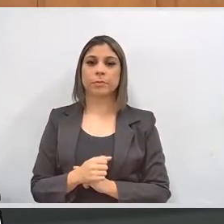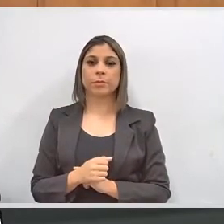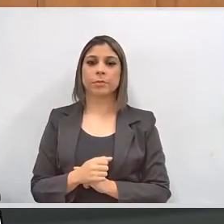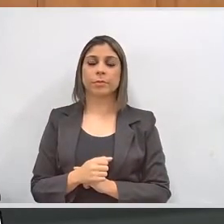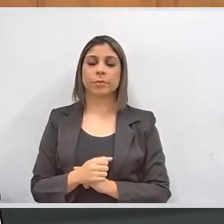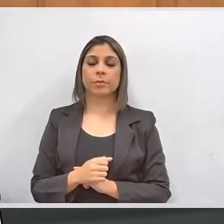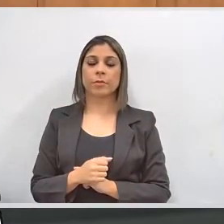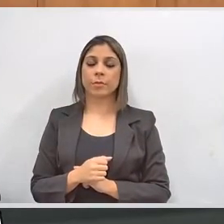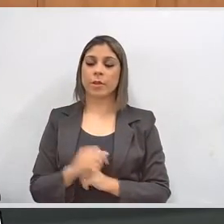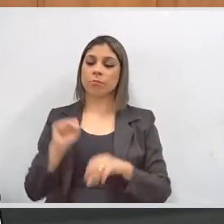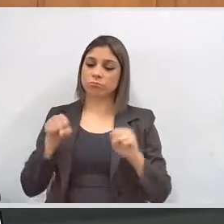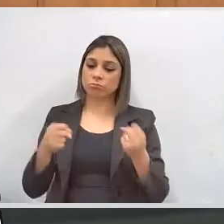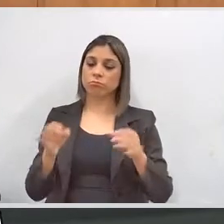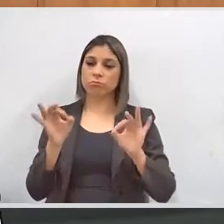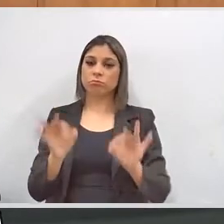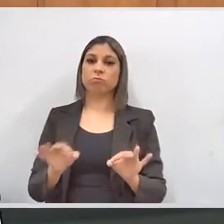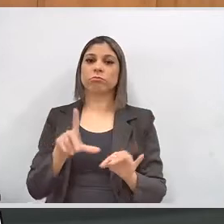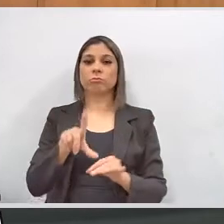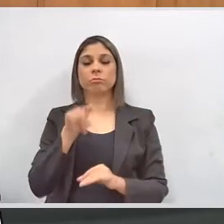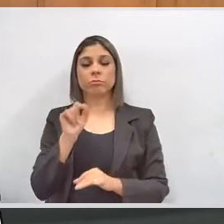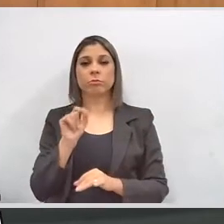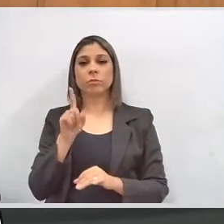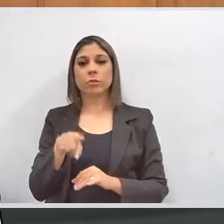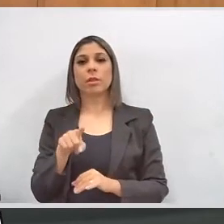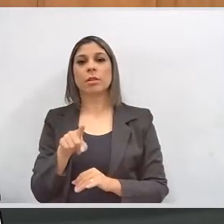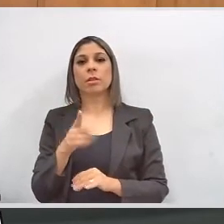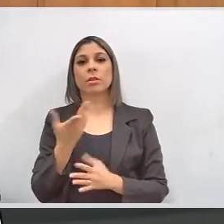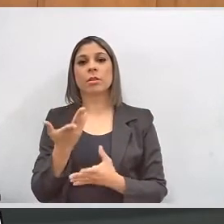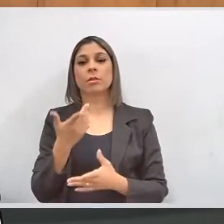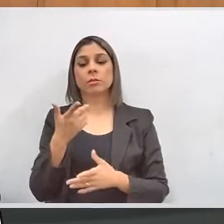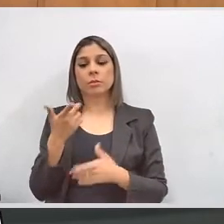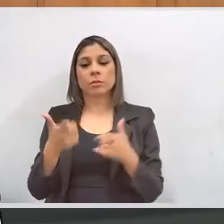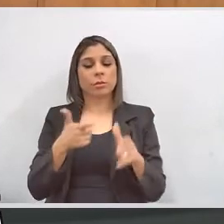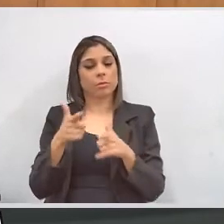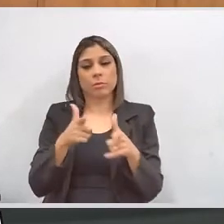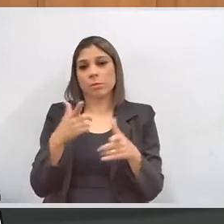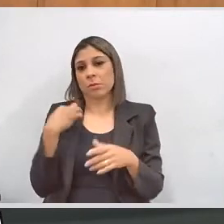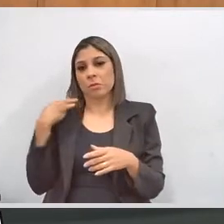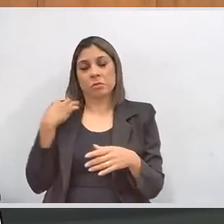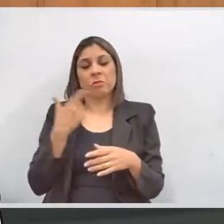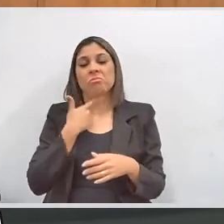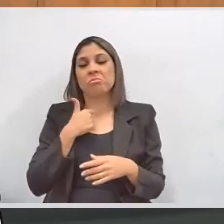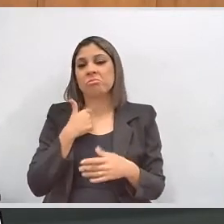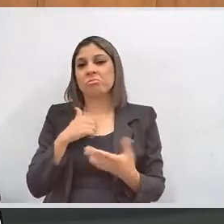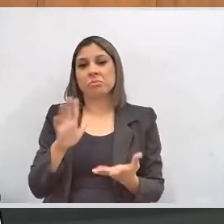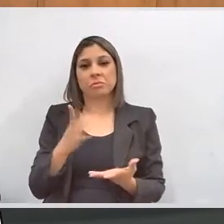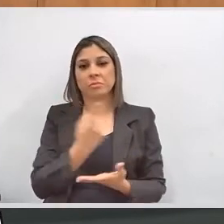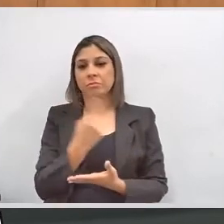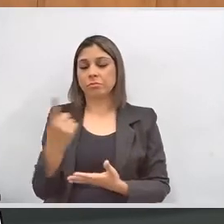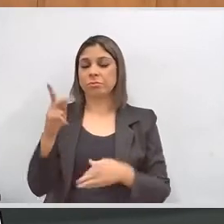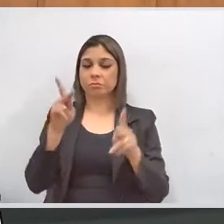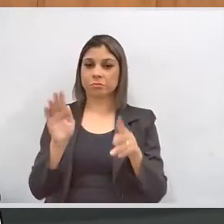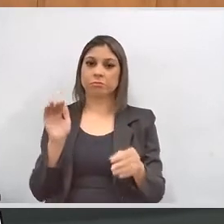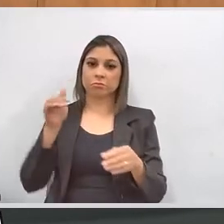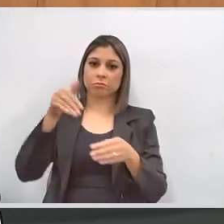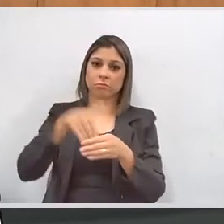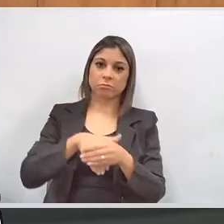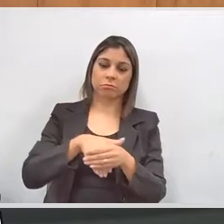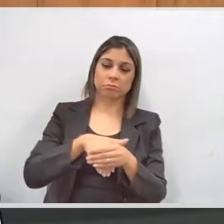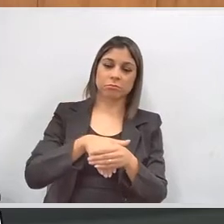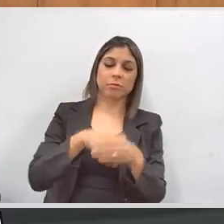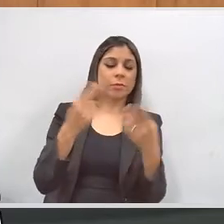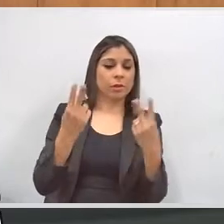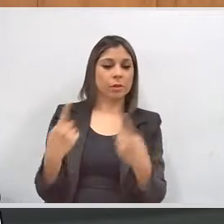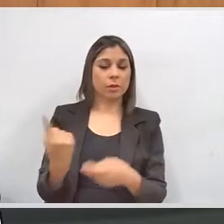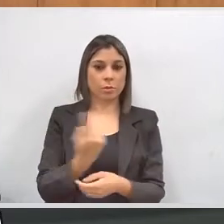menos assegurando que, por opção, e aí é um movimento espontâneo do eleitor, convidado por nós, como temos